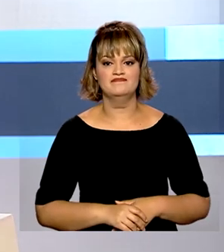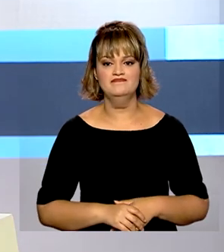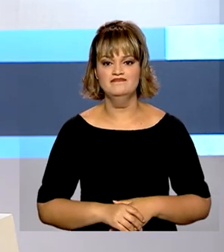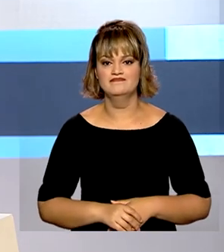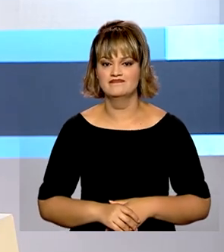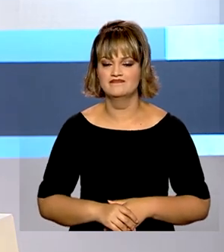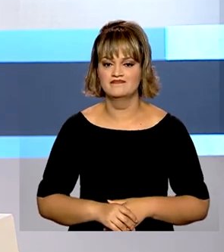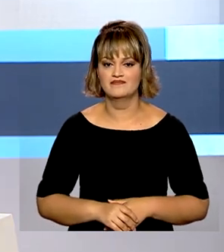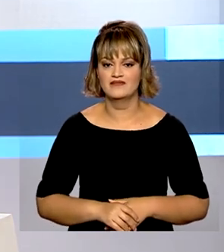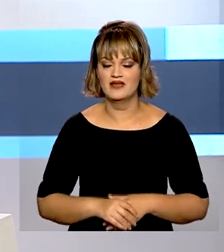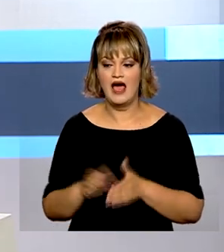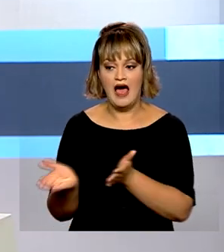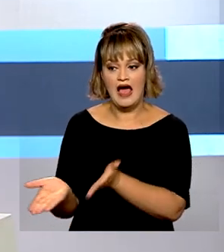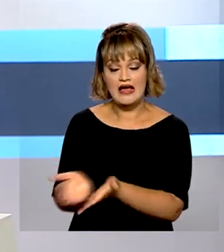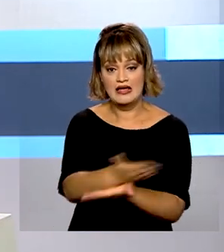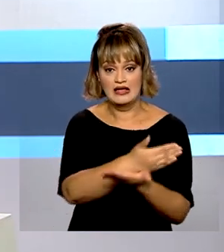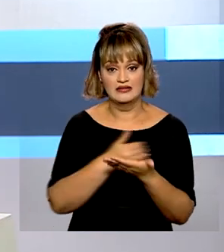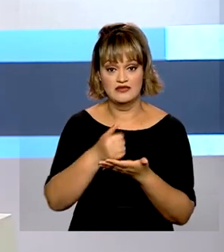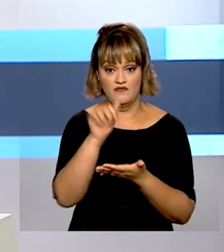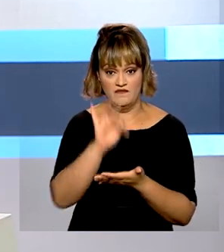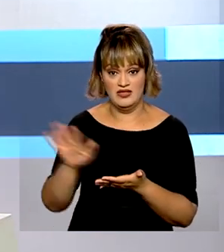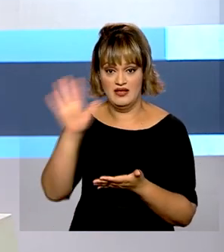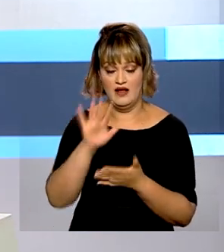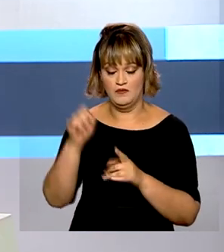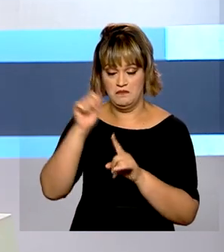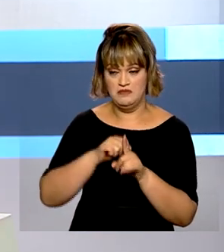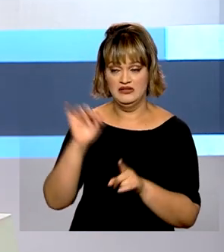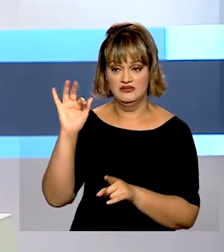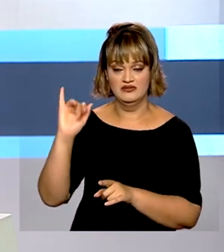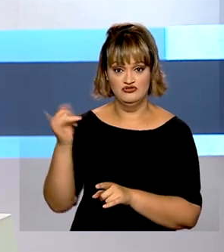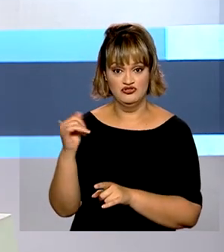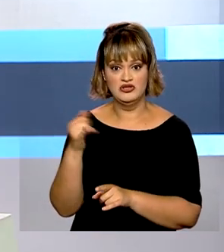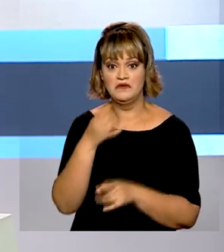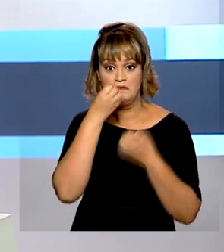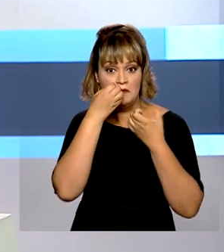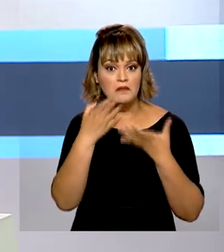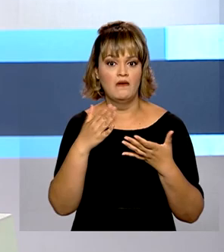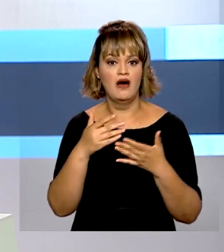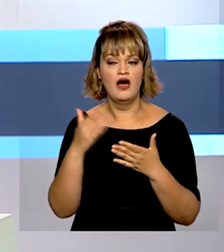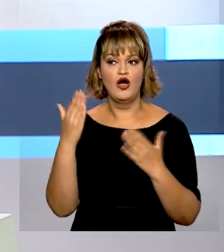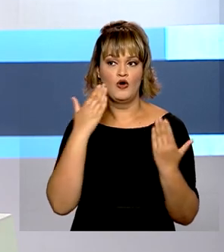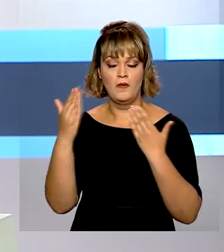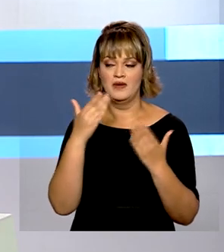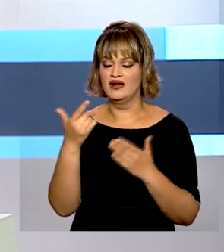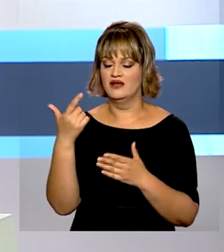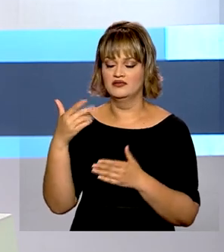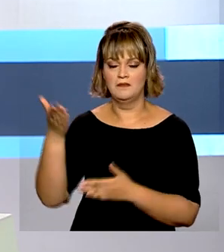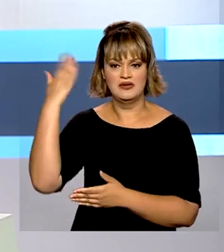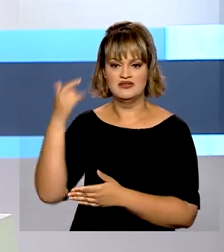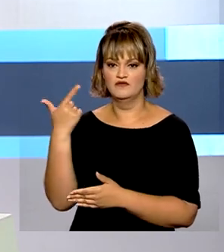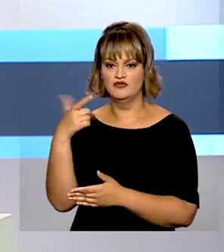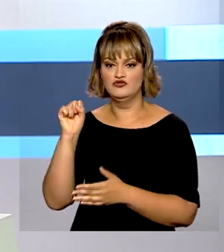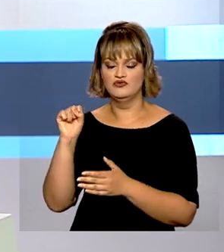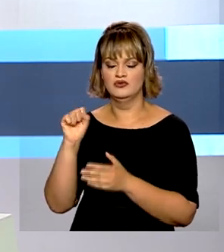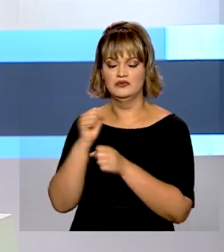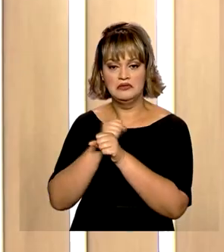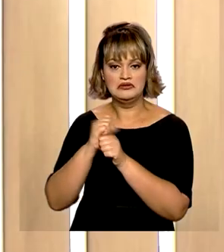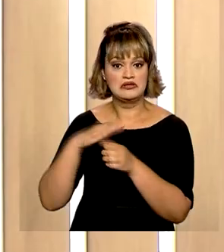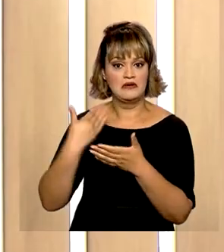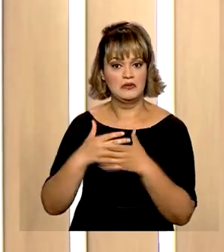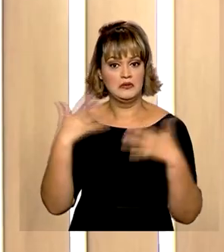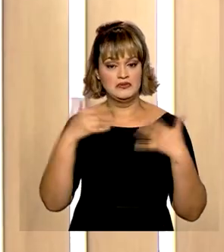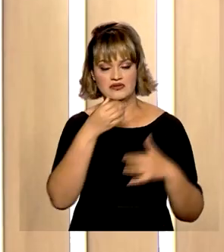A arrecadação federal no mês de janeiro foi a maior dos últimos 28 anos. Quem comenta é Ricardo Caldas.